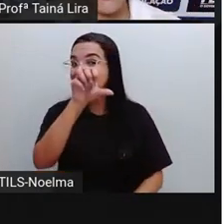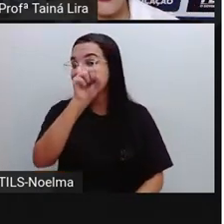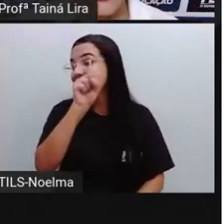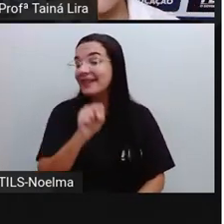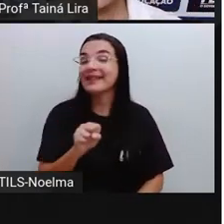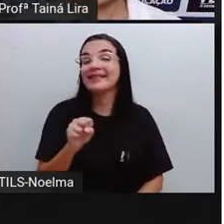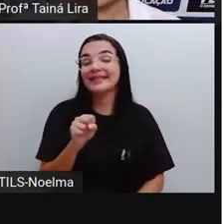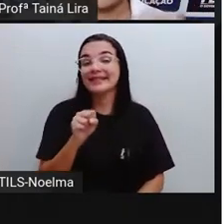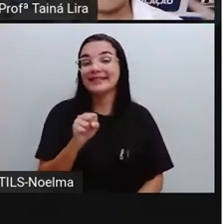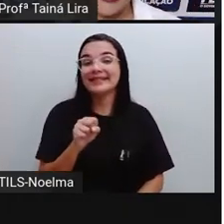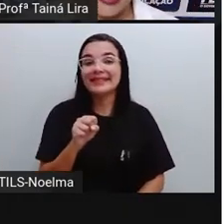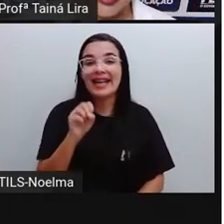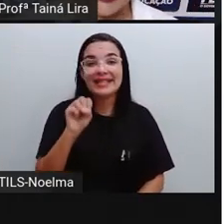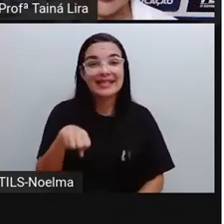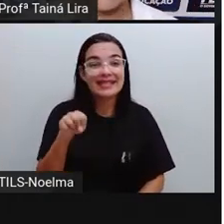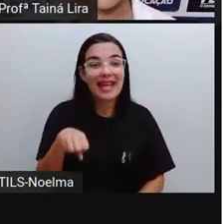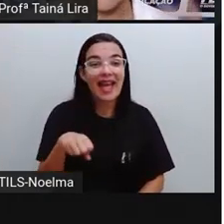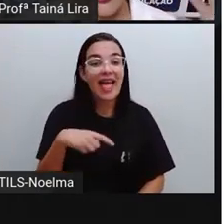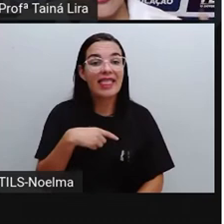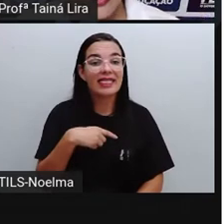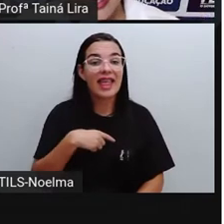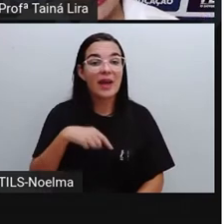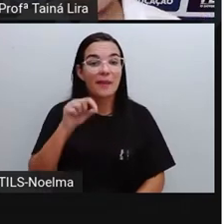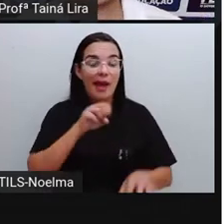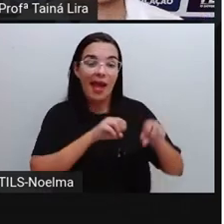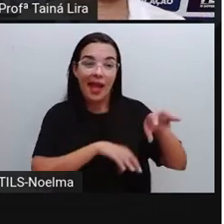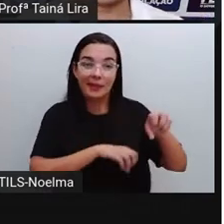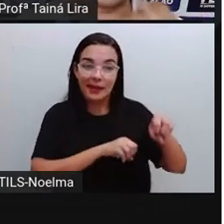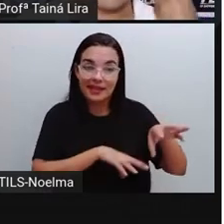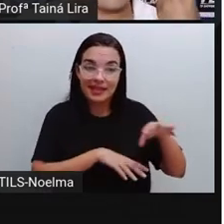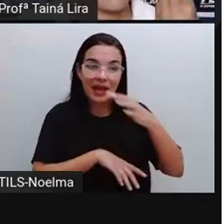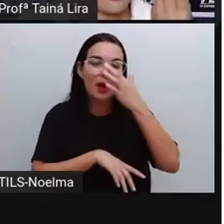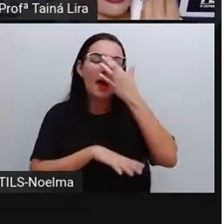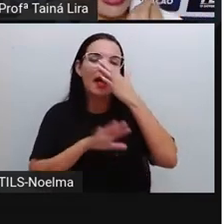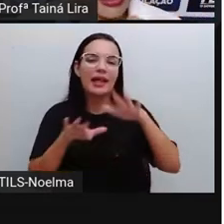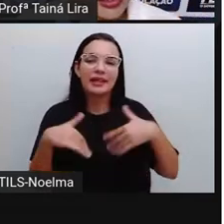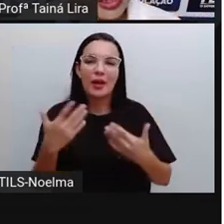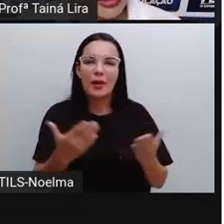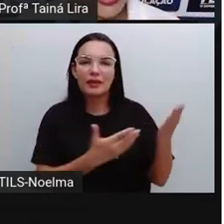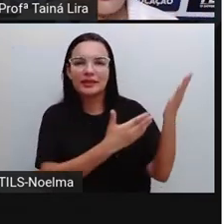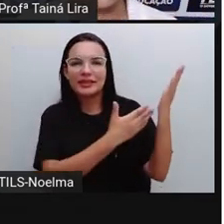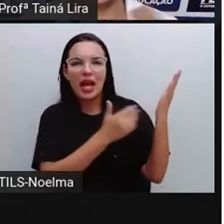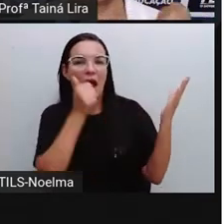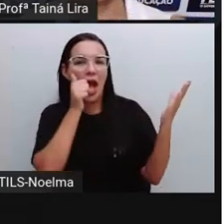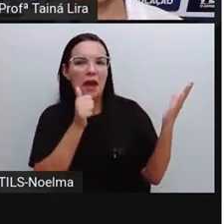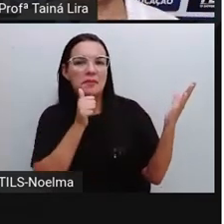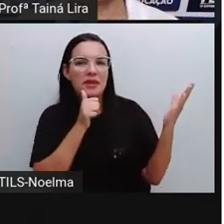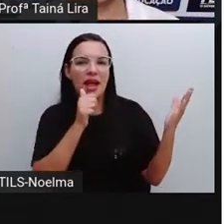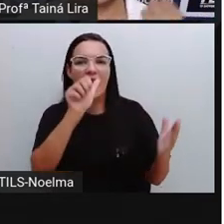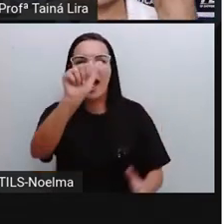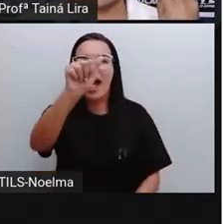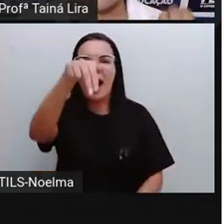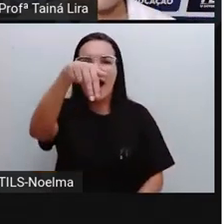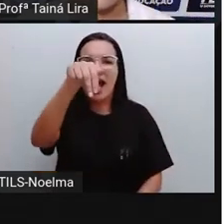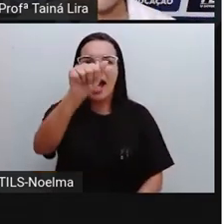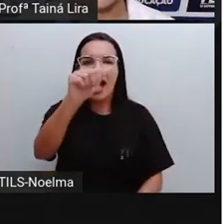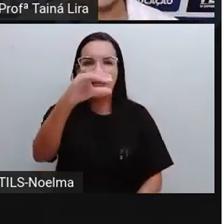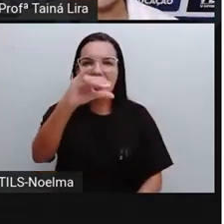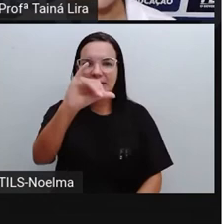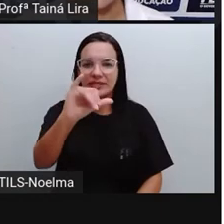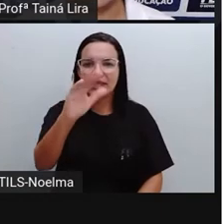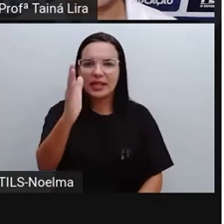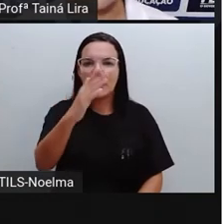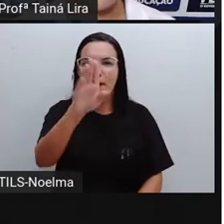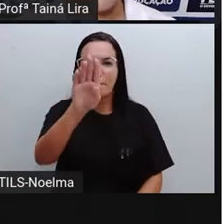estamos, né, falando aqui também de educação. Então, a nossa secretária de educação, que é a professora